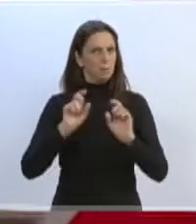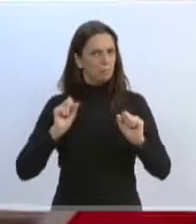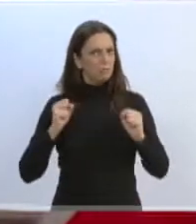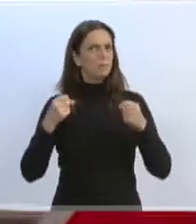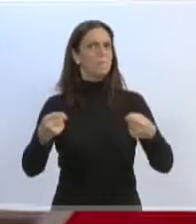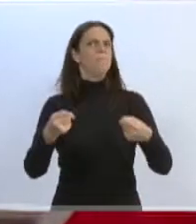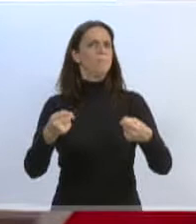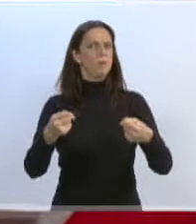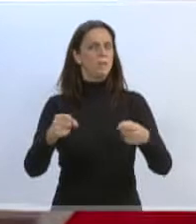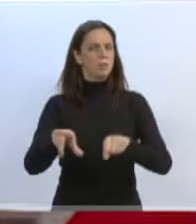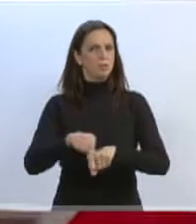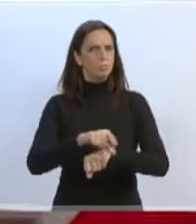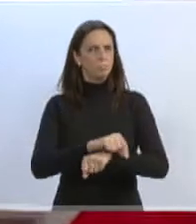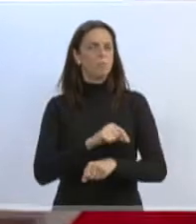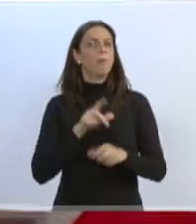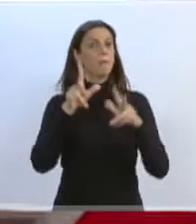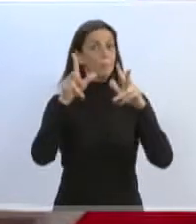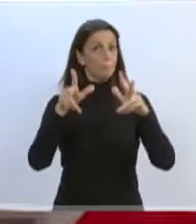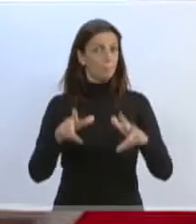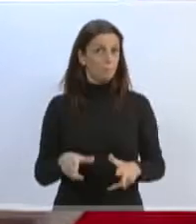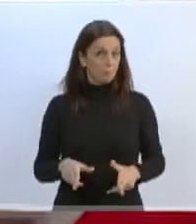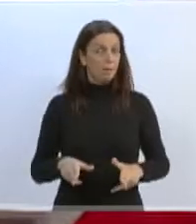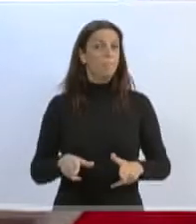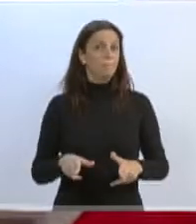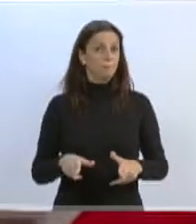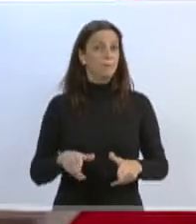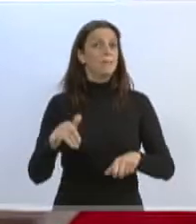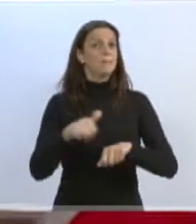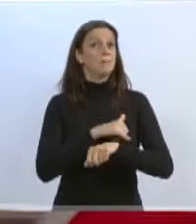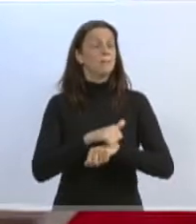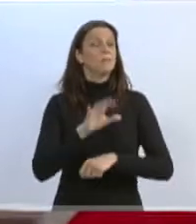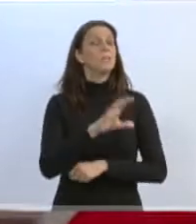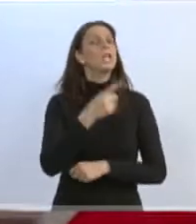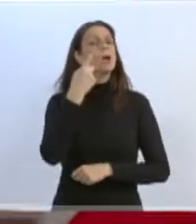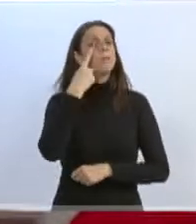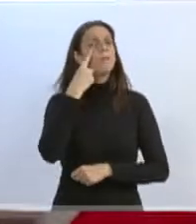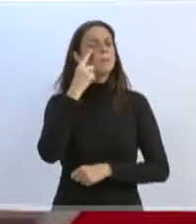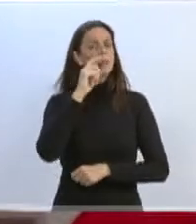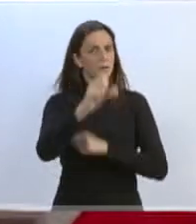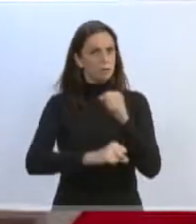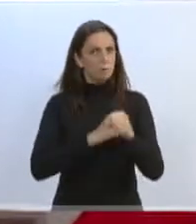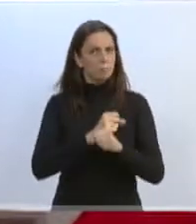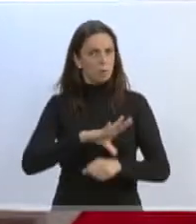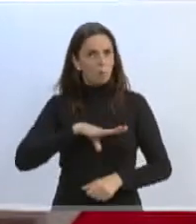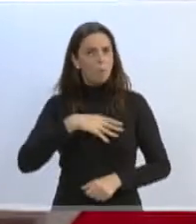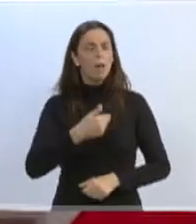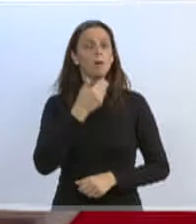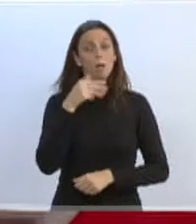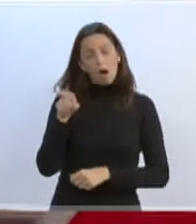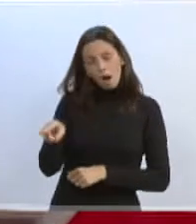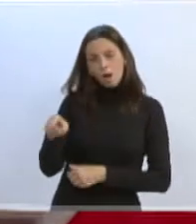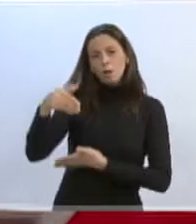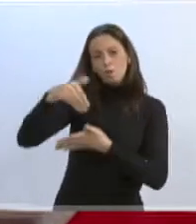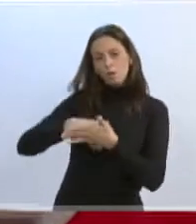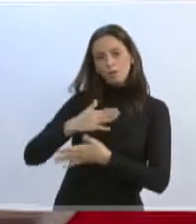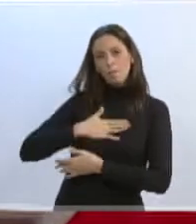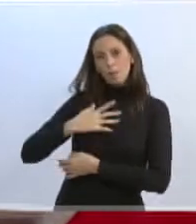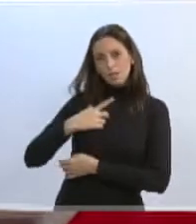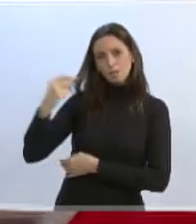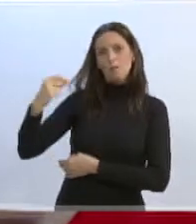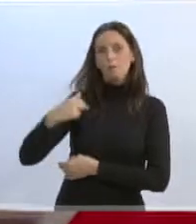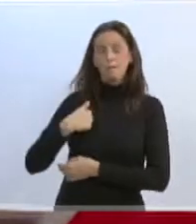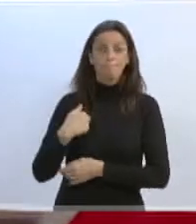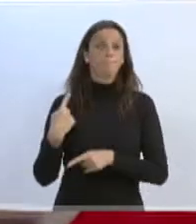e defendem os políticos que atuam dessa forma. Quero ver coragem ano que vem para pedir voto para o povo trabalhador, esses que têm